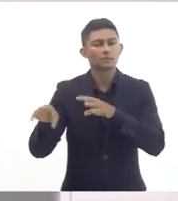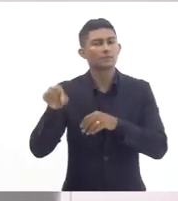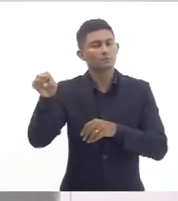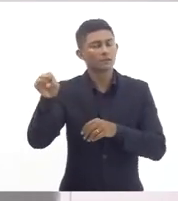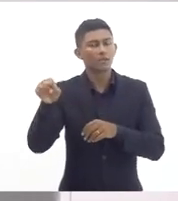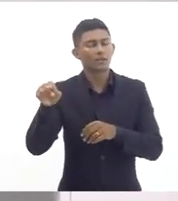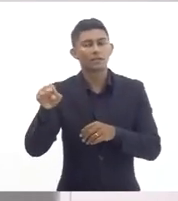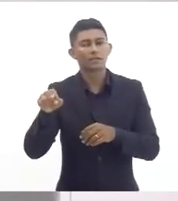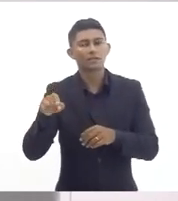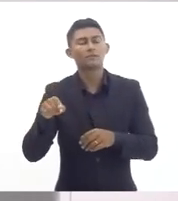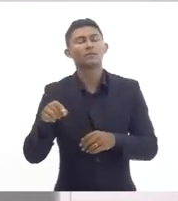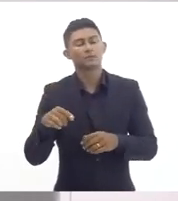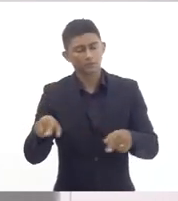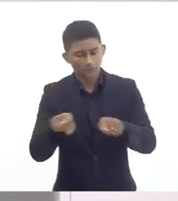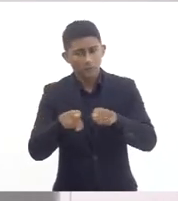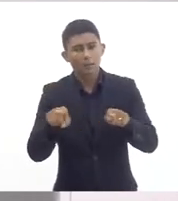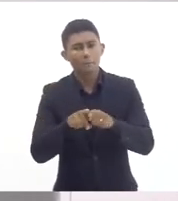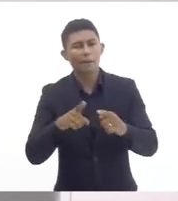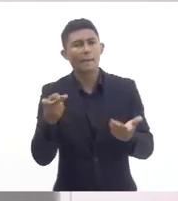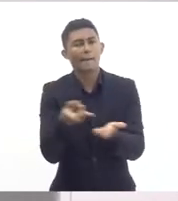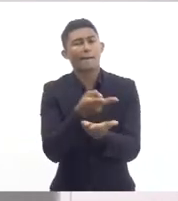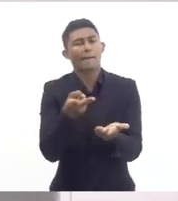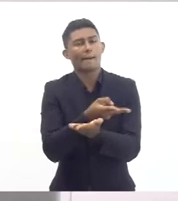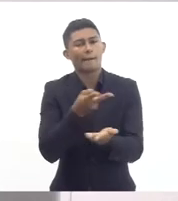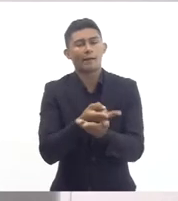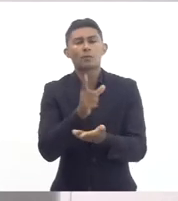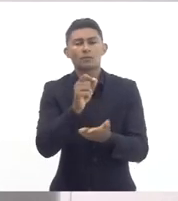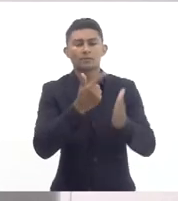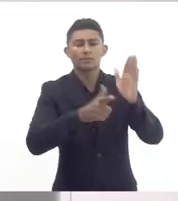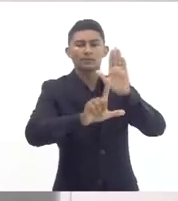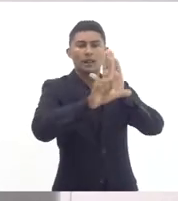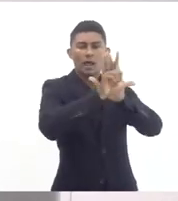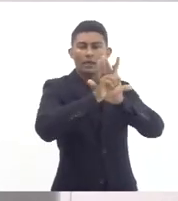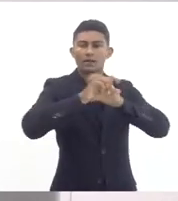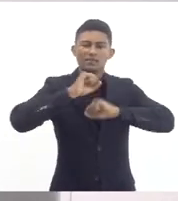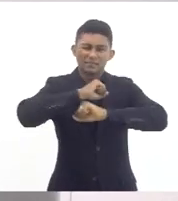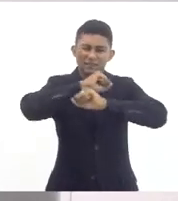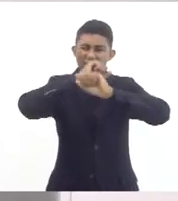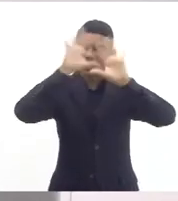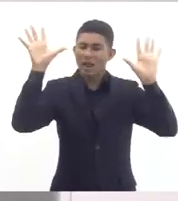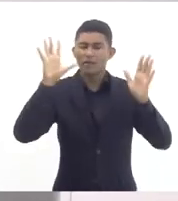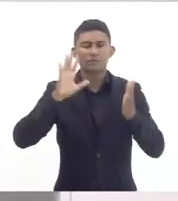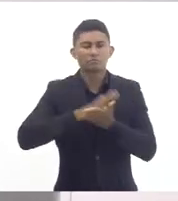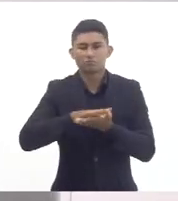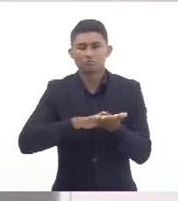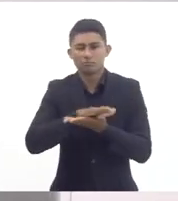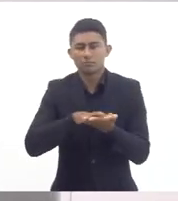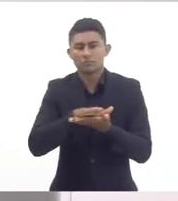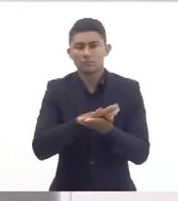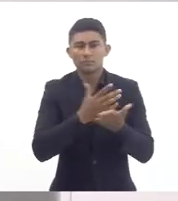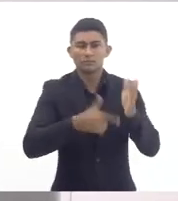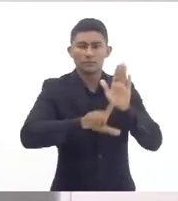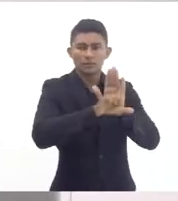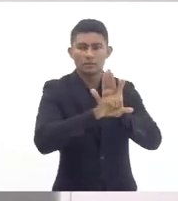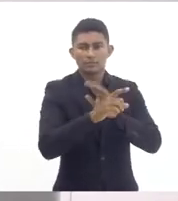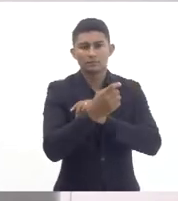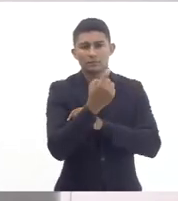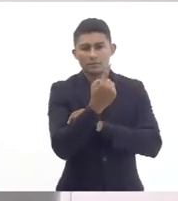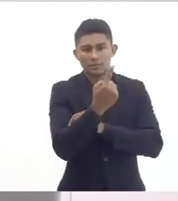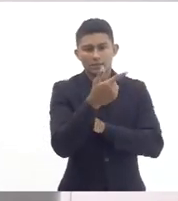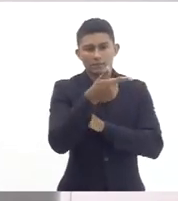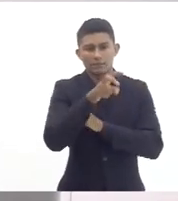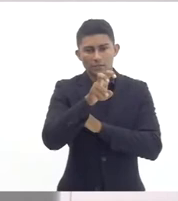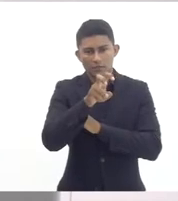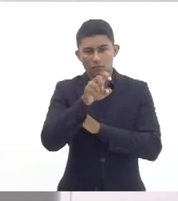fere a lei da transparência com a falta de transparência a lei 125.027